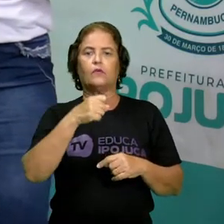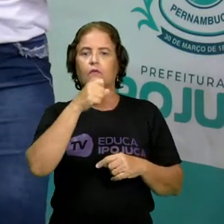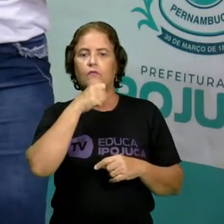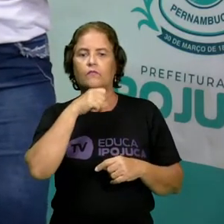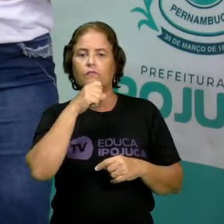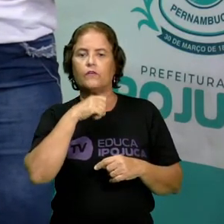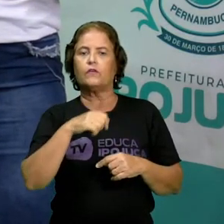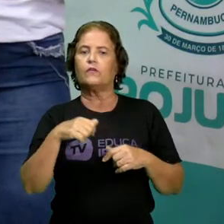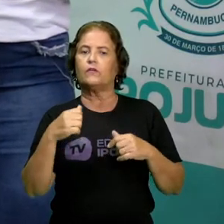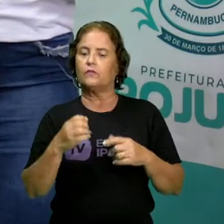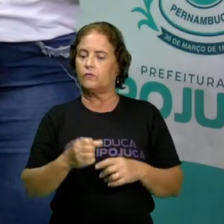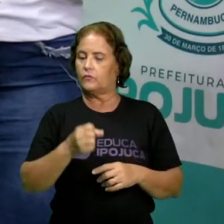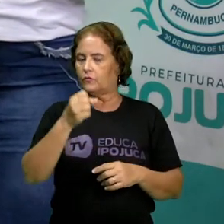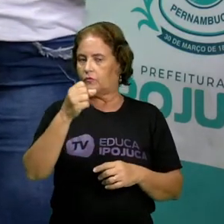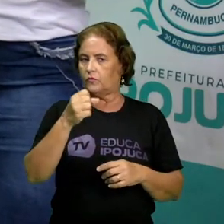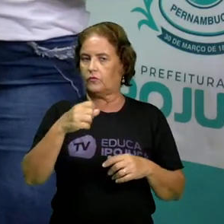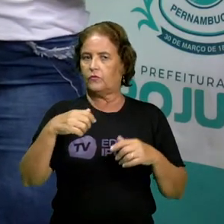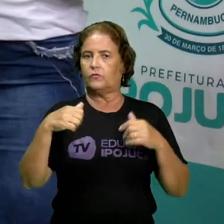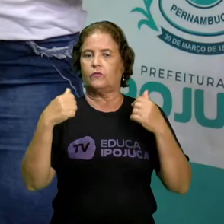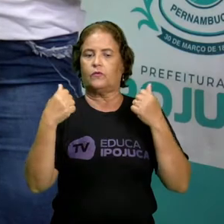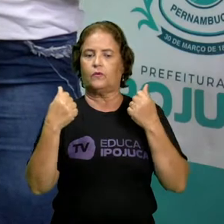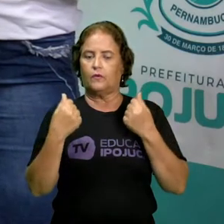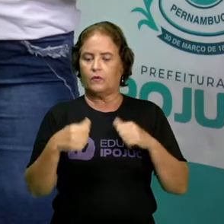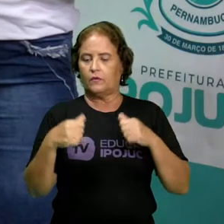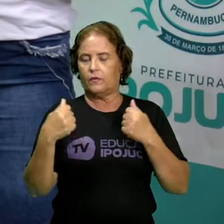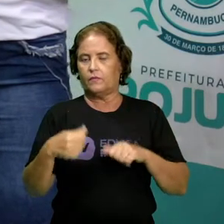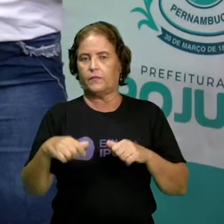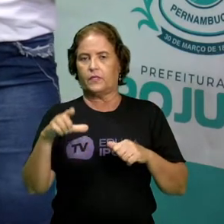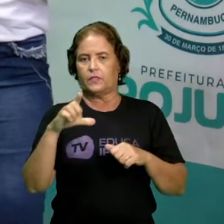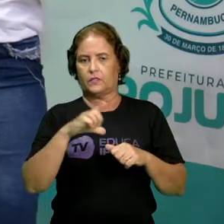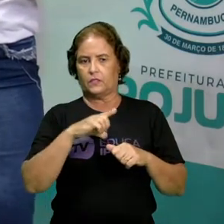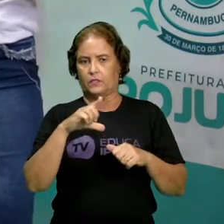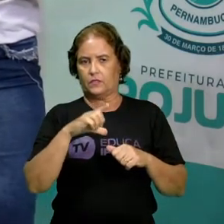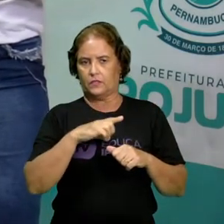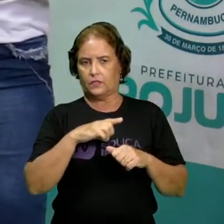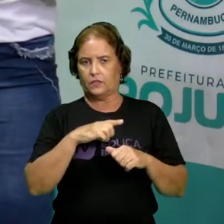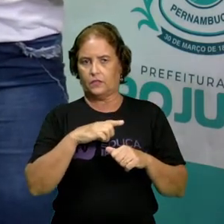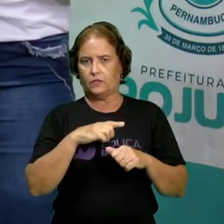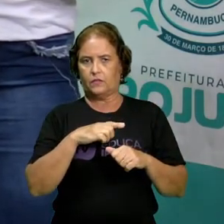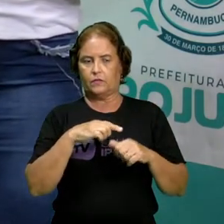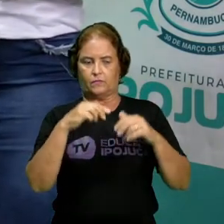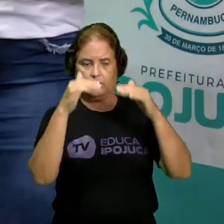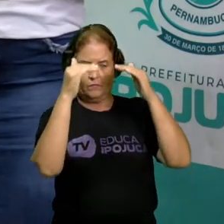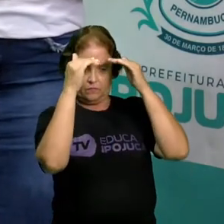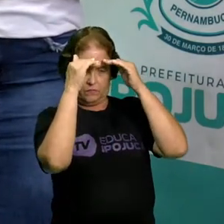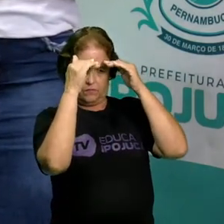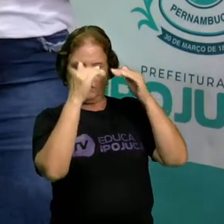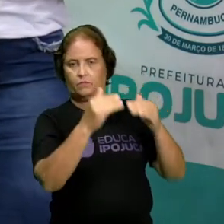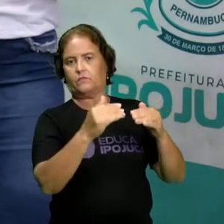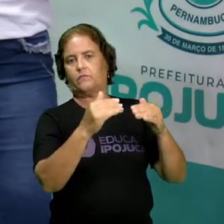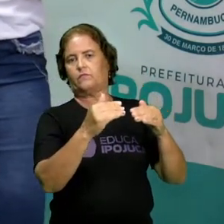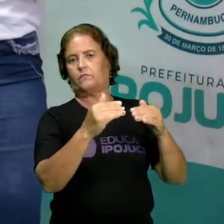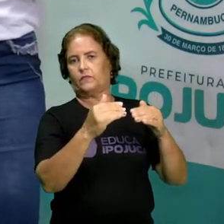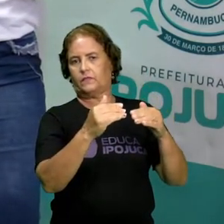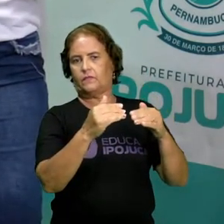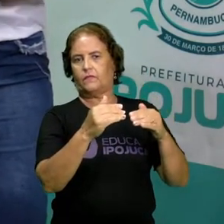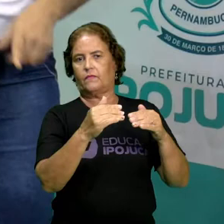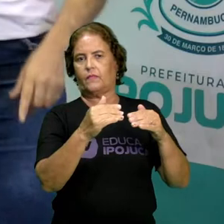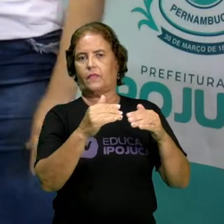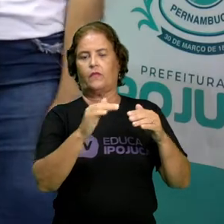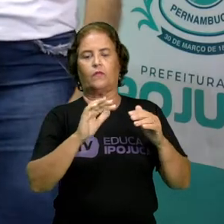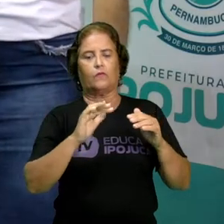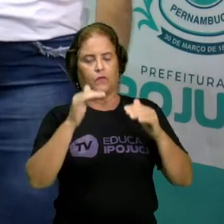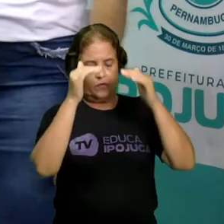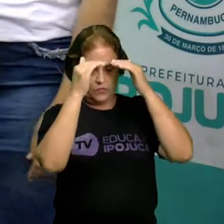Elas devem ter o quê? Elas devem ser respeitados. Isso mesmo, respeitado por